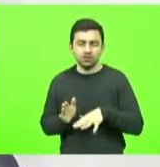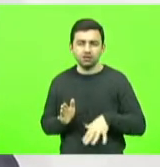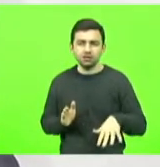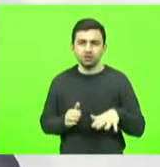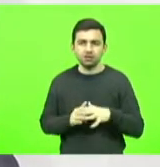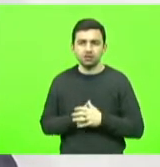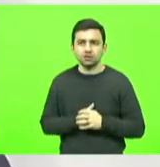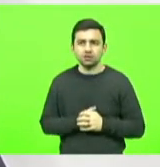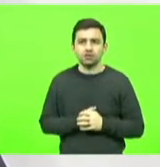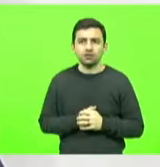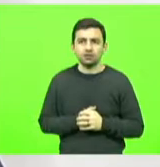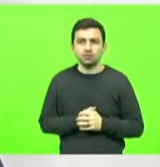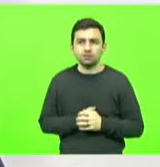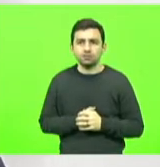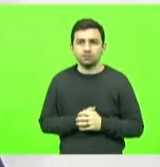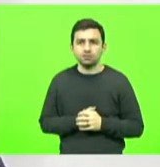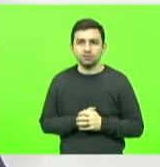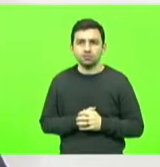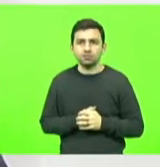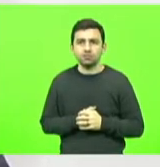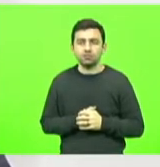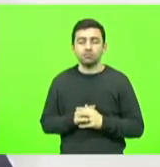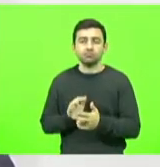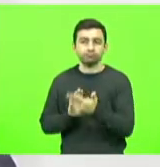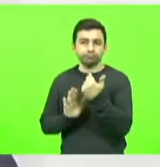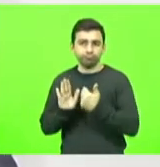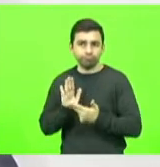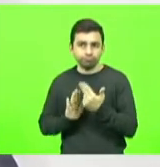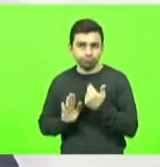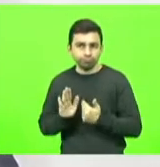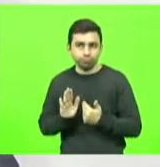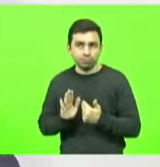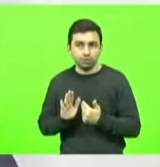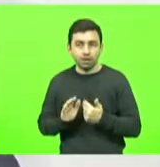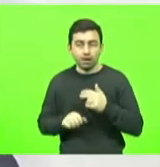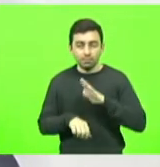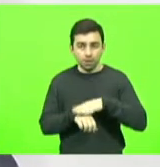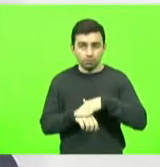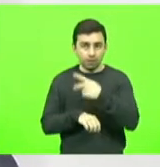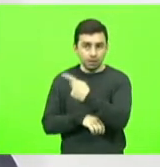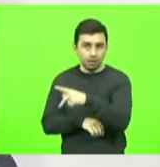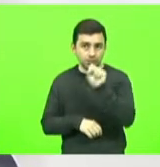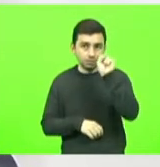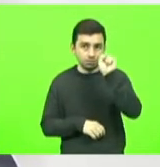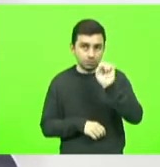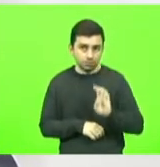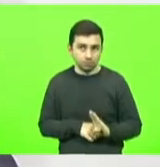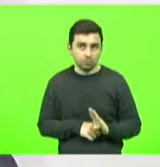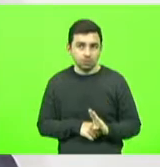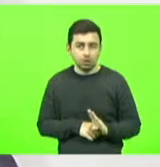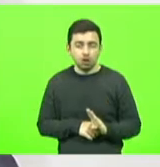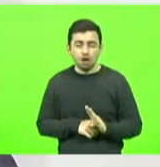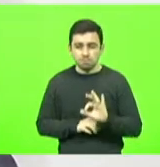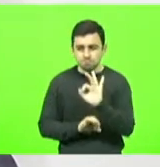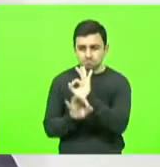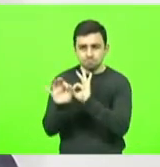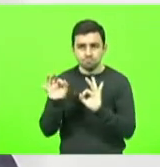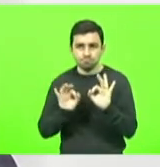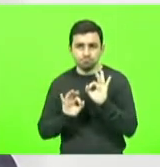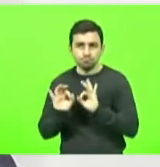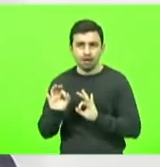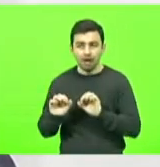A ilustração criada pela São Bentoense mostra a